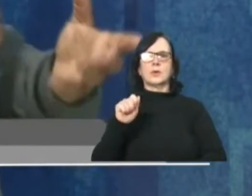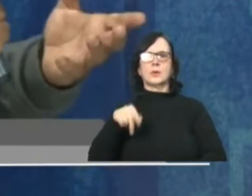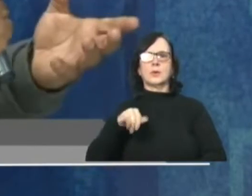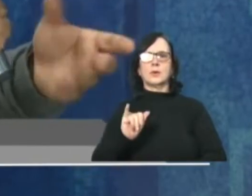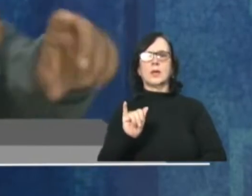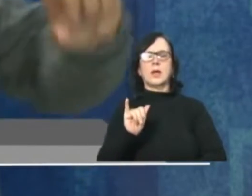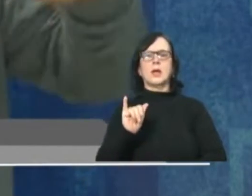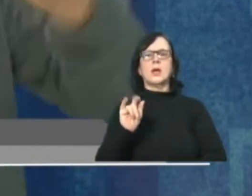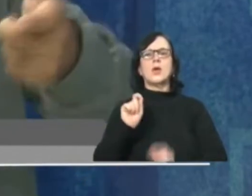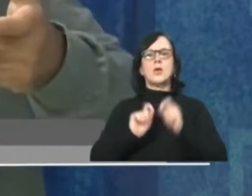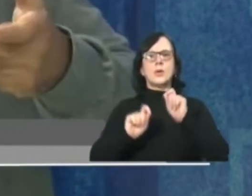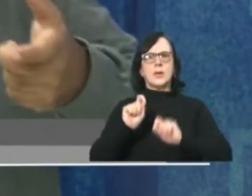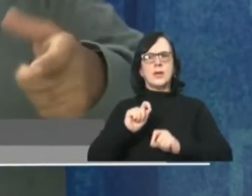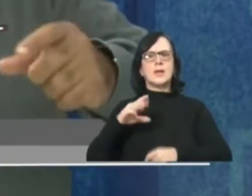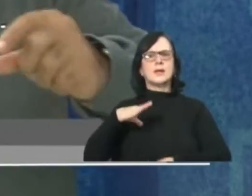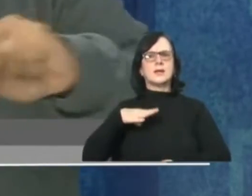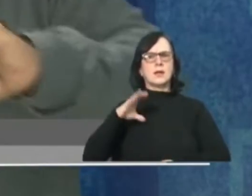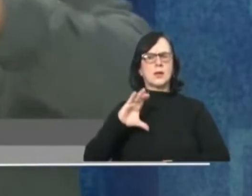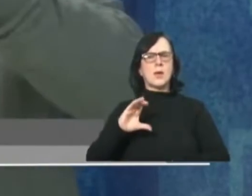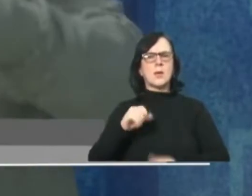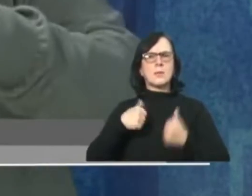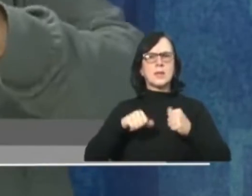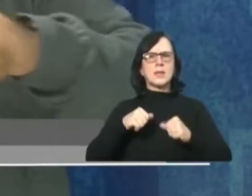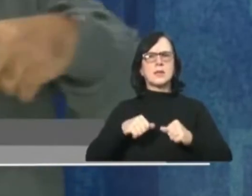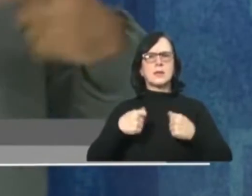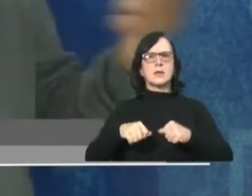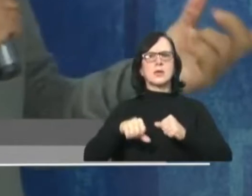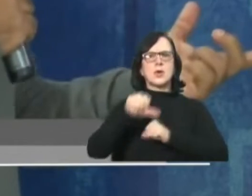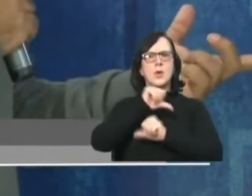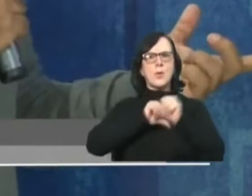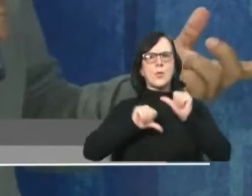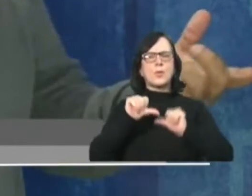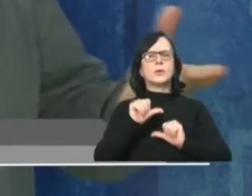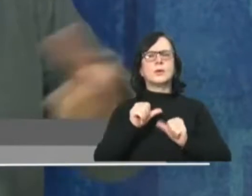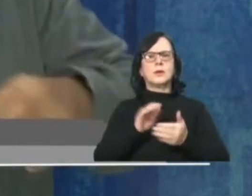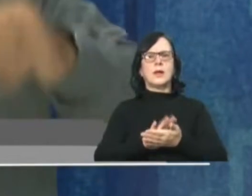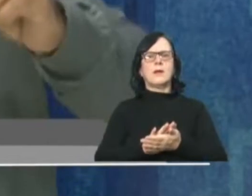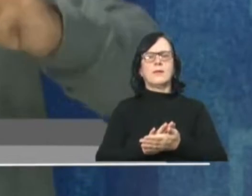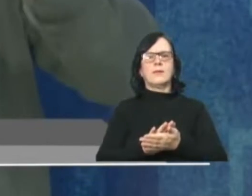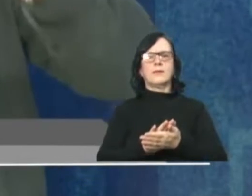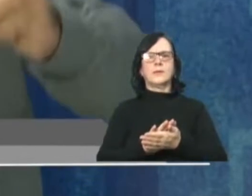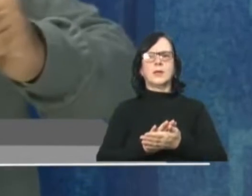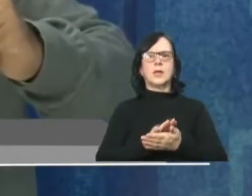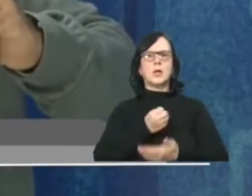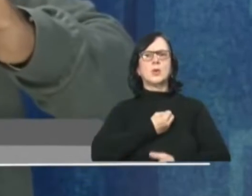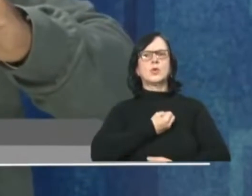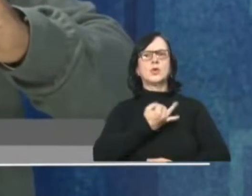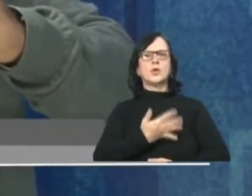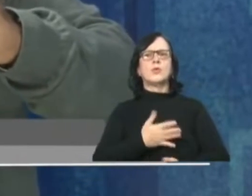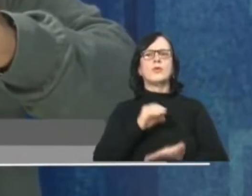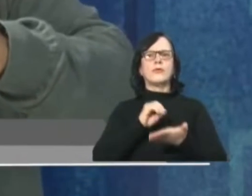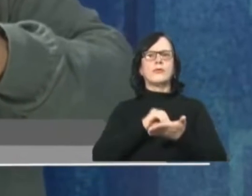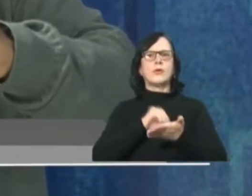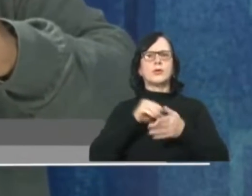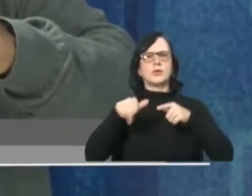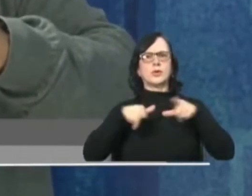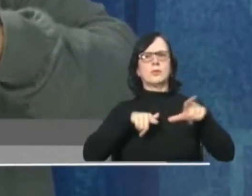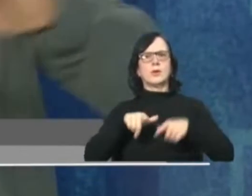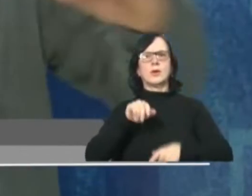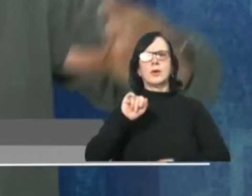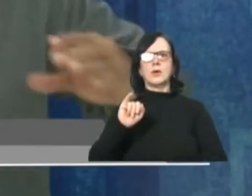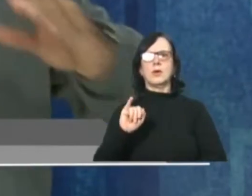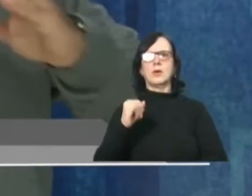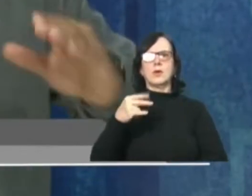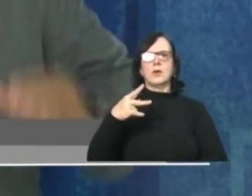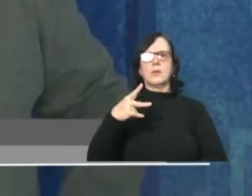o município está fazendo para mudar esse número, melhorar a arrecadação, que até mesmo na fala dele, IPTU não é o nosso